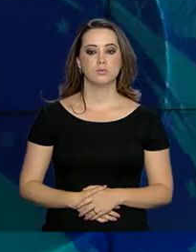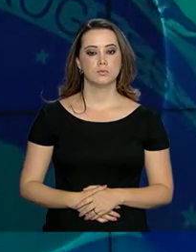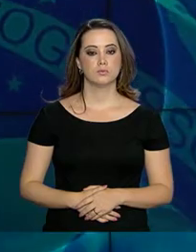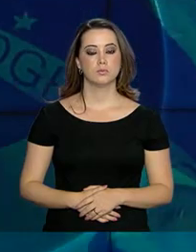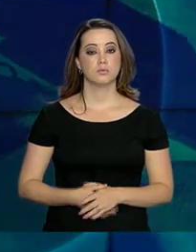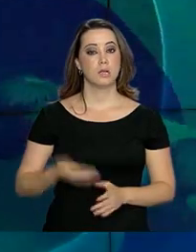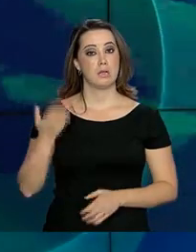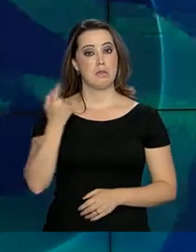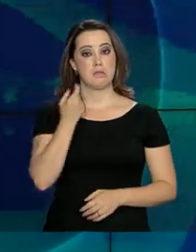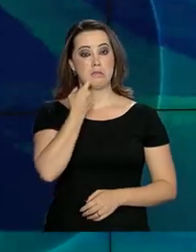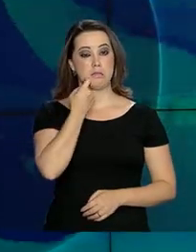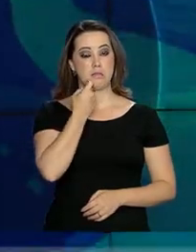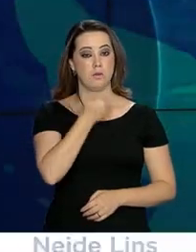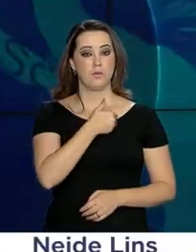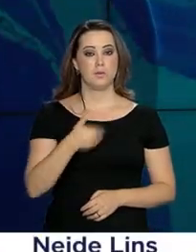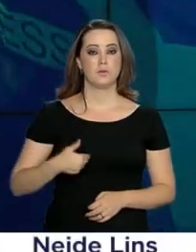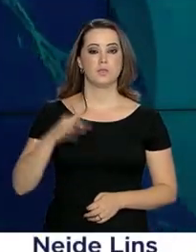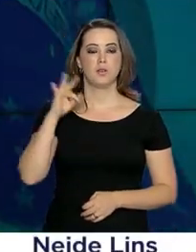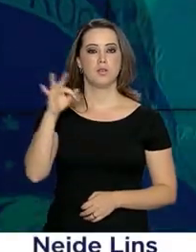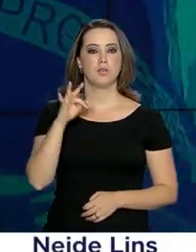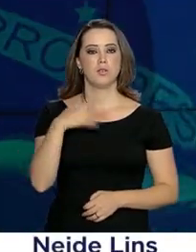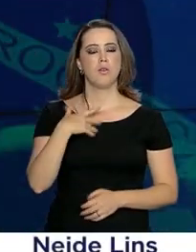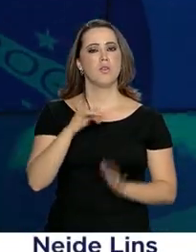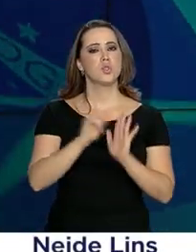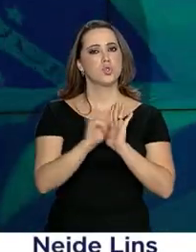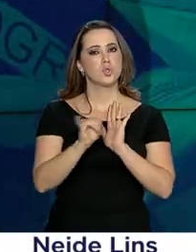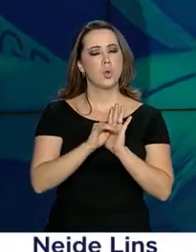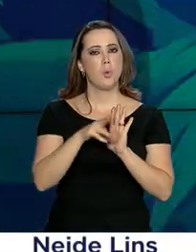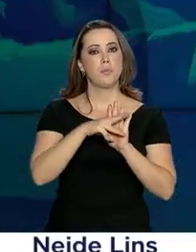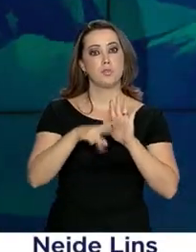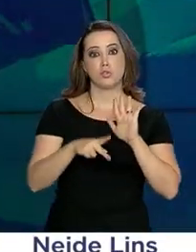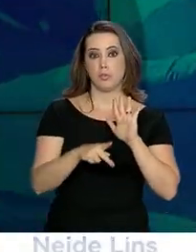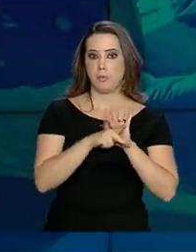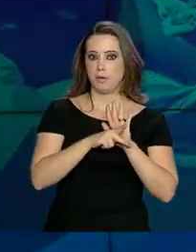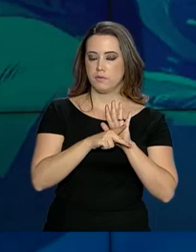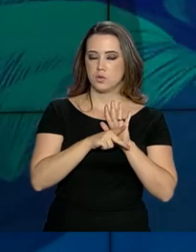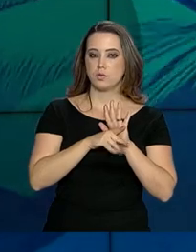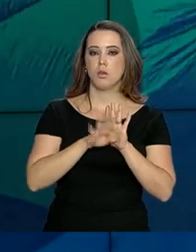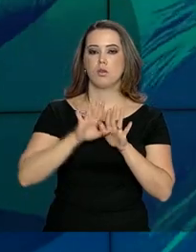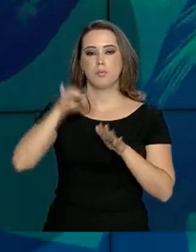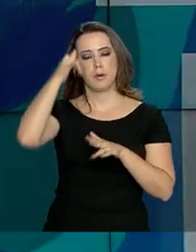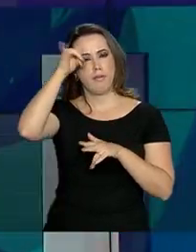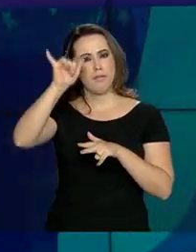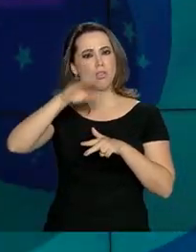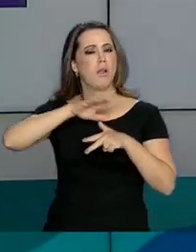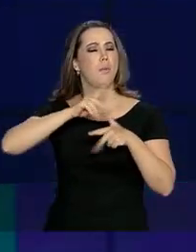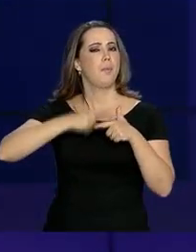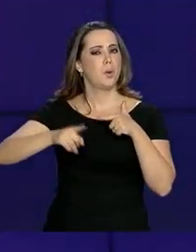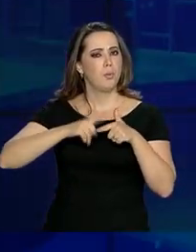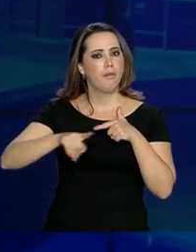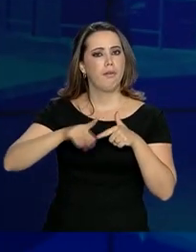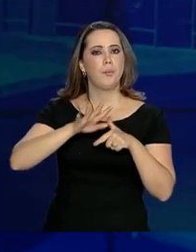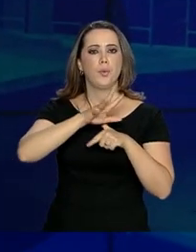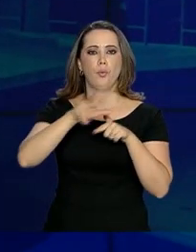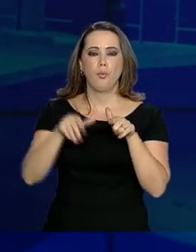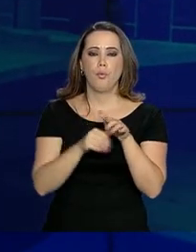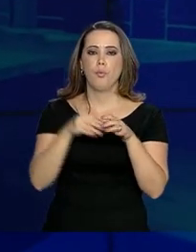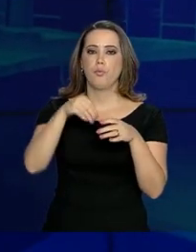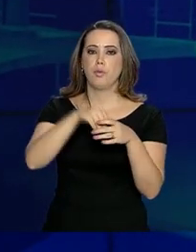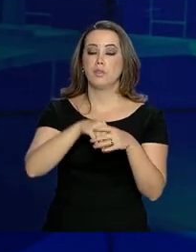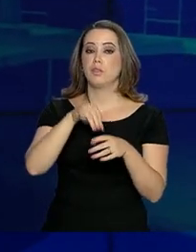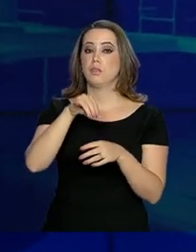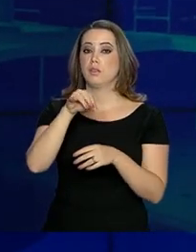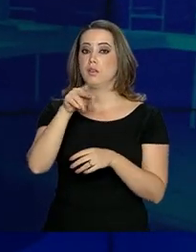Na última sexta-feira, o governo federal editou medida provisória para combater fraudes e melhorar a eficiência da